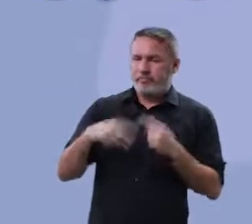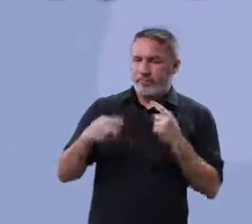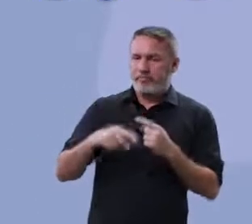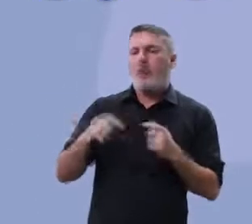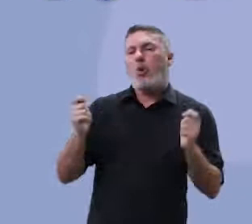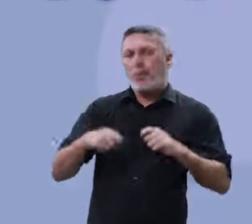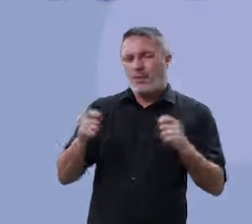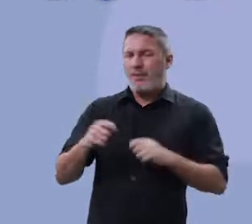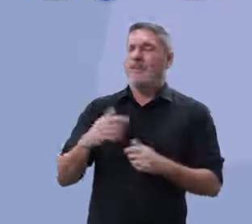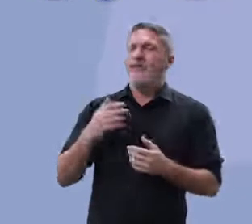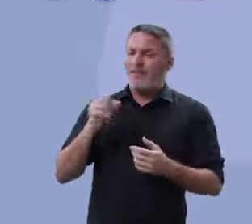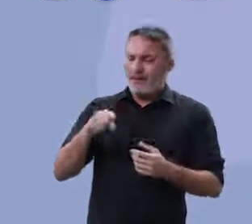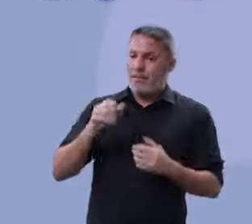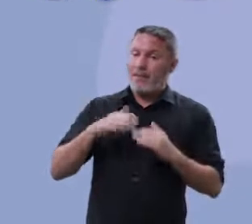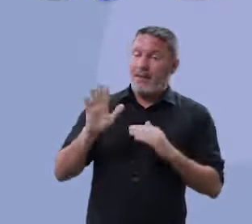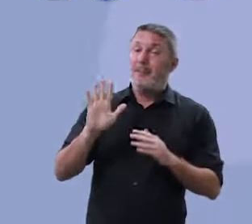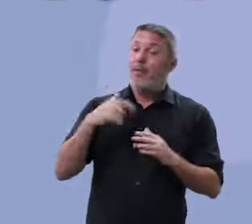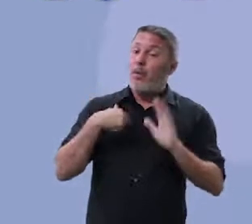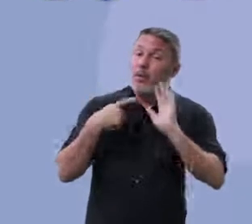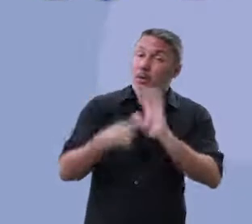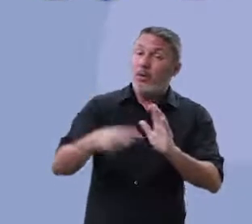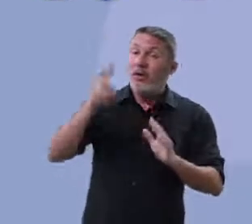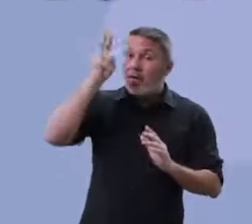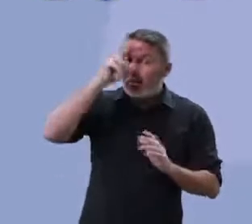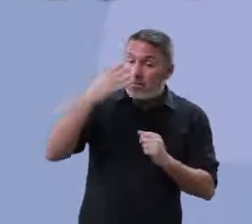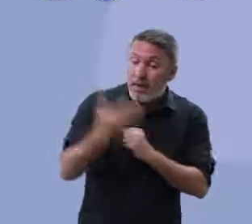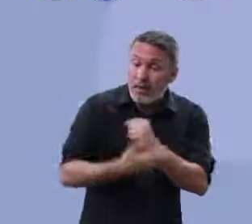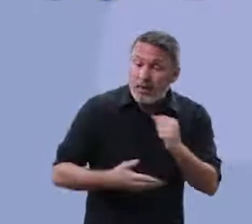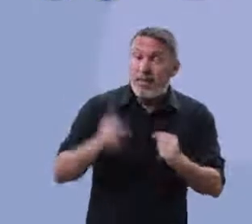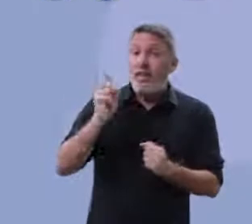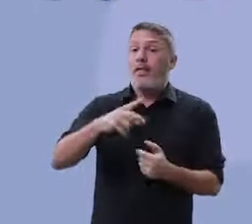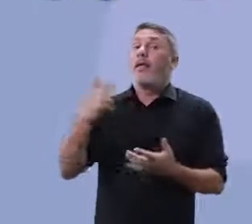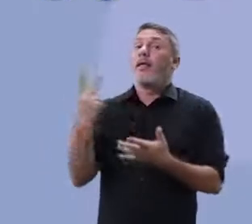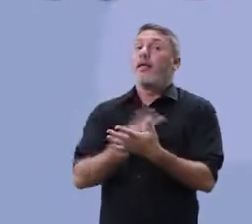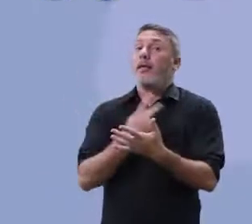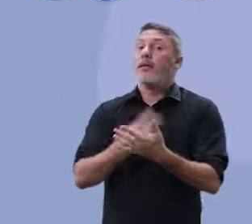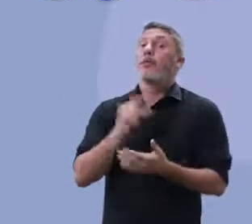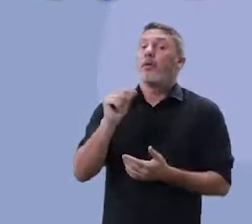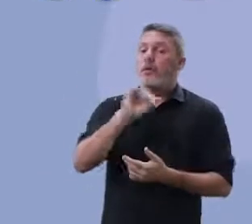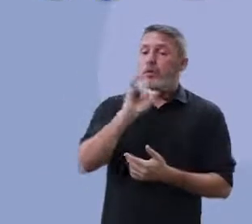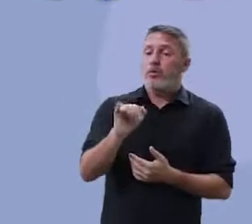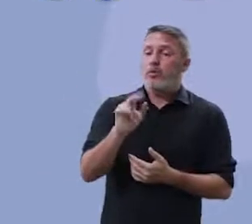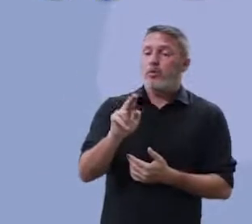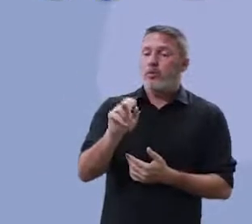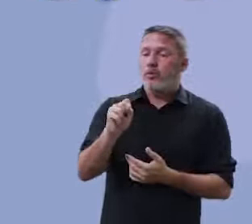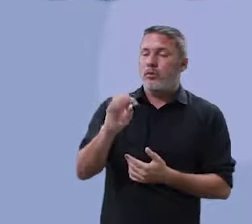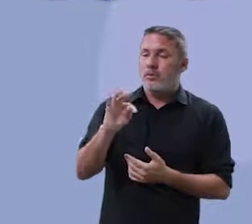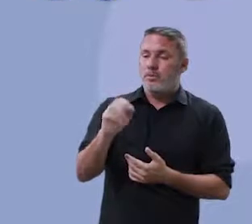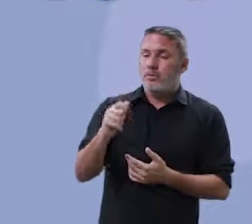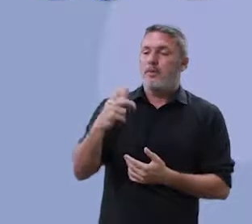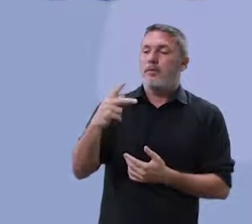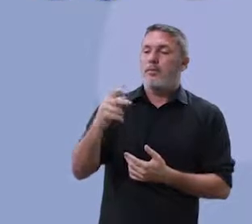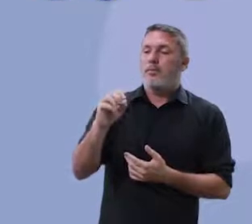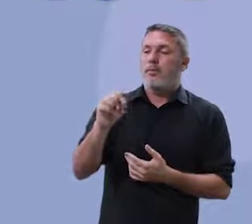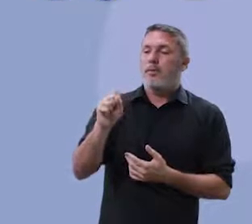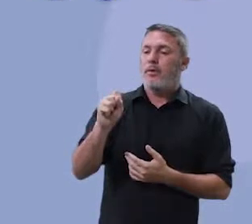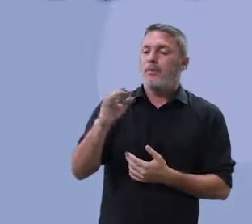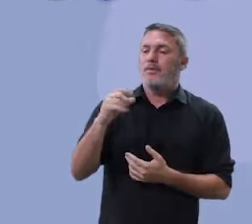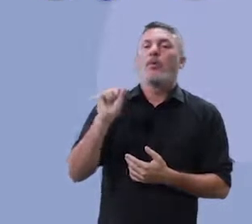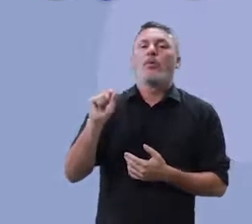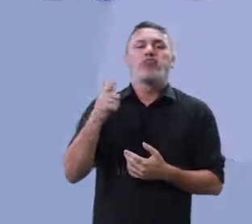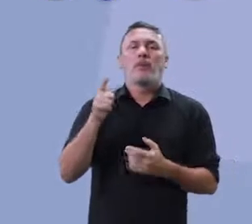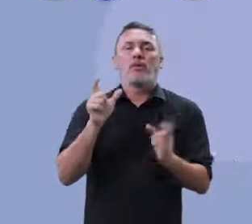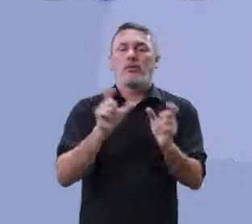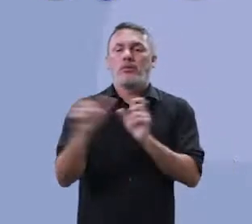ponto em várias competências. Mas eu estou mostrando para vocês aí, basicamente, esse erro da justaposição. De não separar as